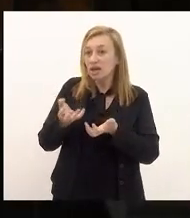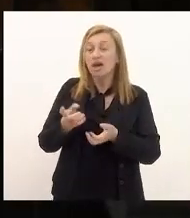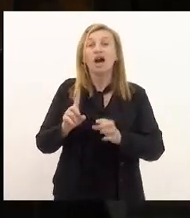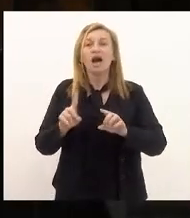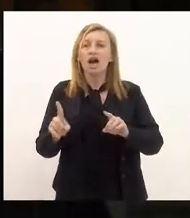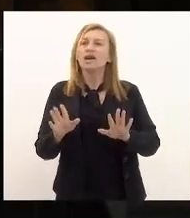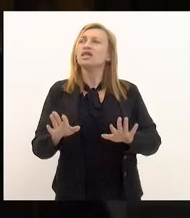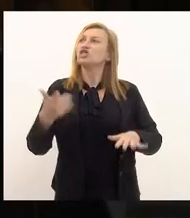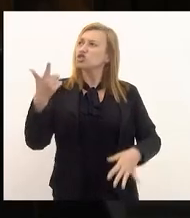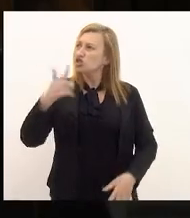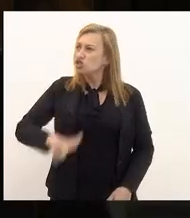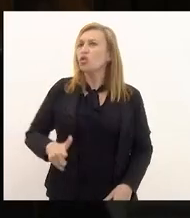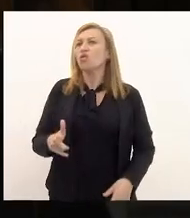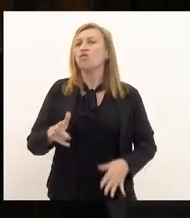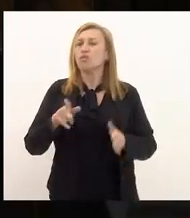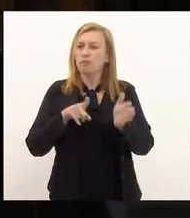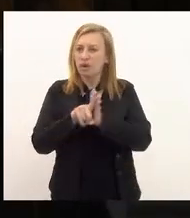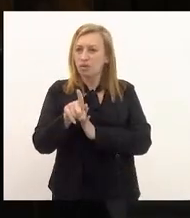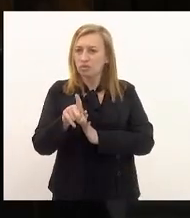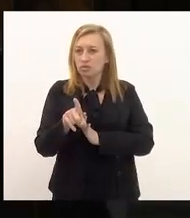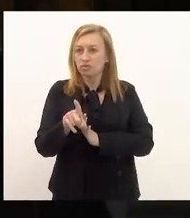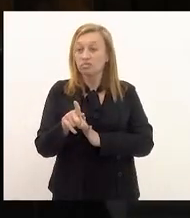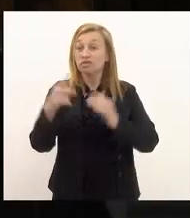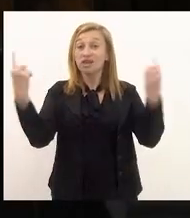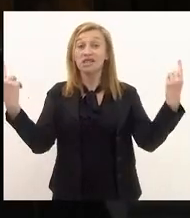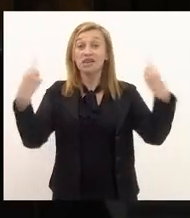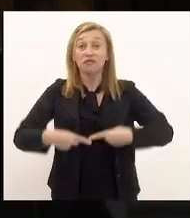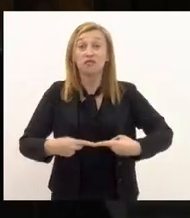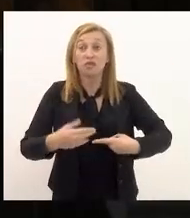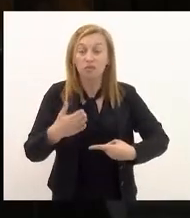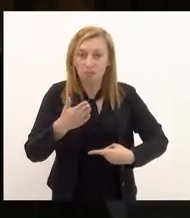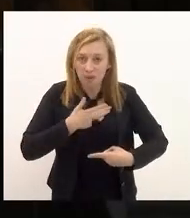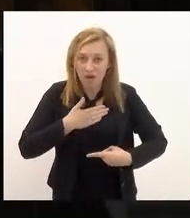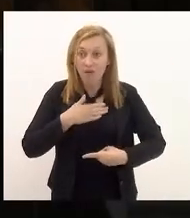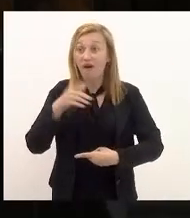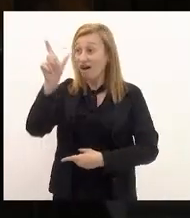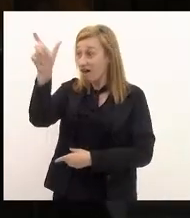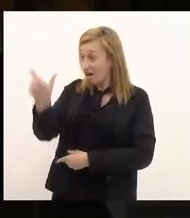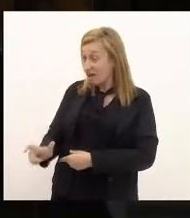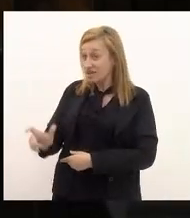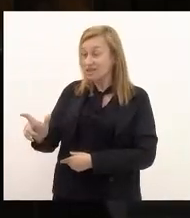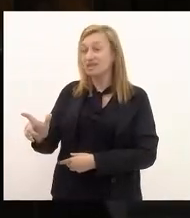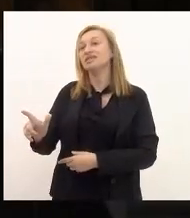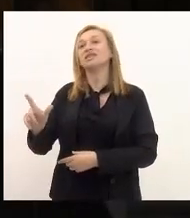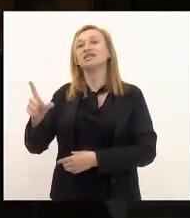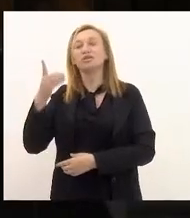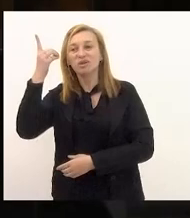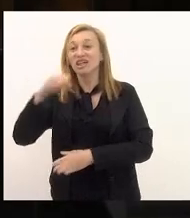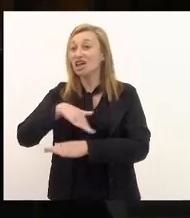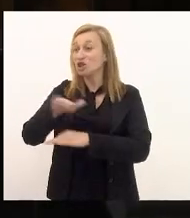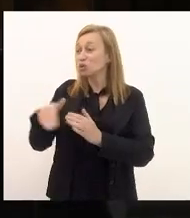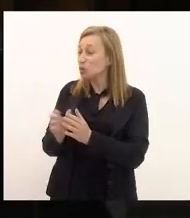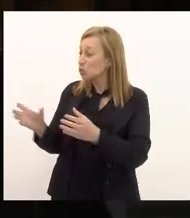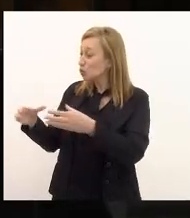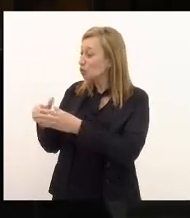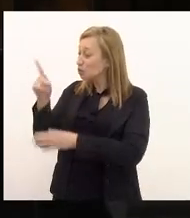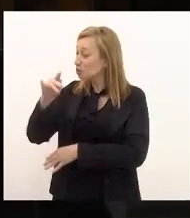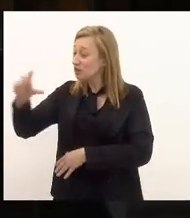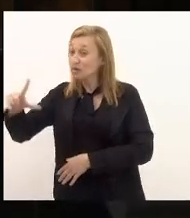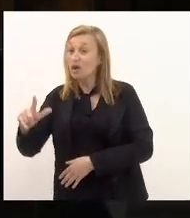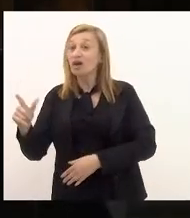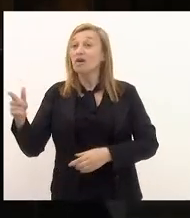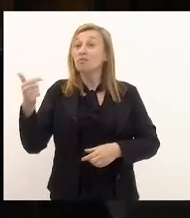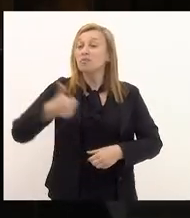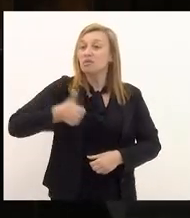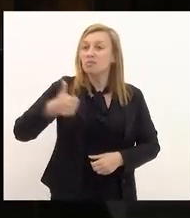fica aqui mais um questionamento aliás mais um desafio a essa deputada e a toda a bancada do pessoal em primeiro lugar porque